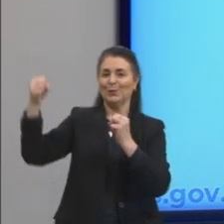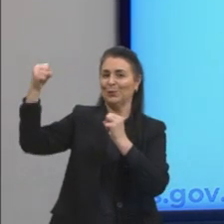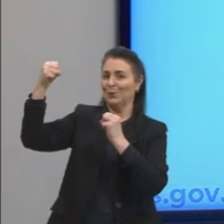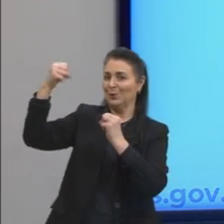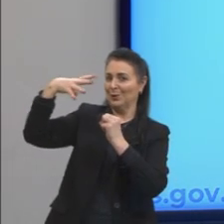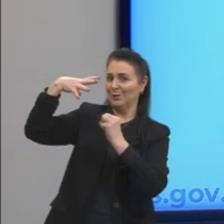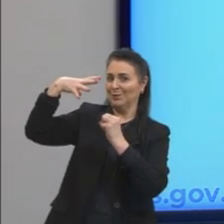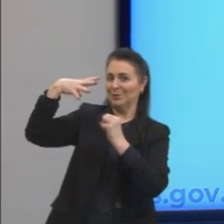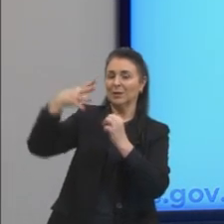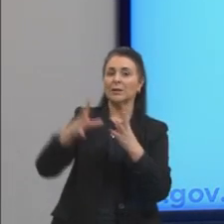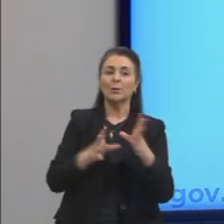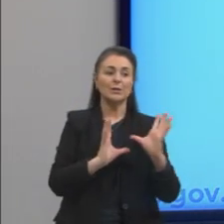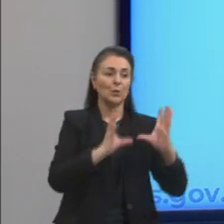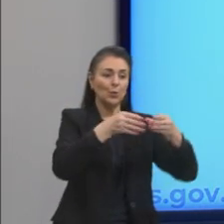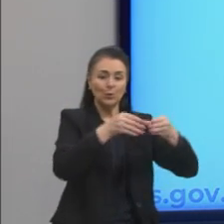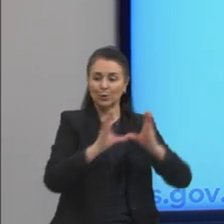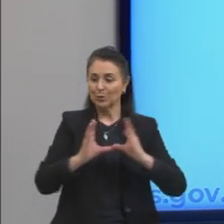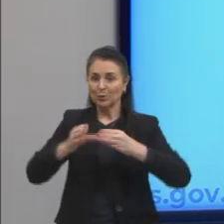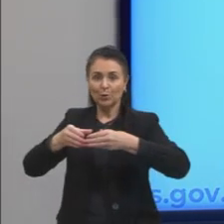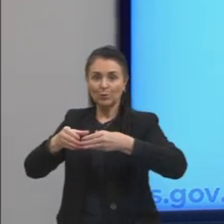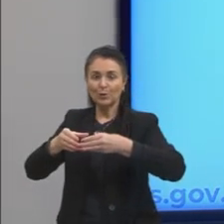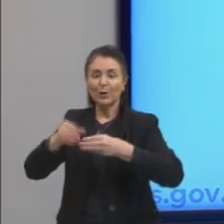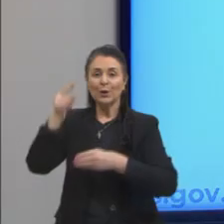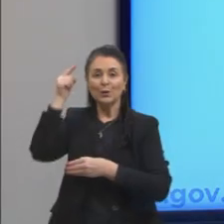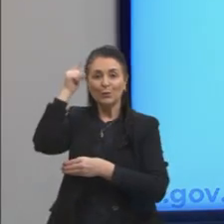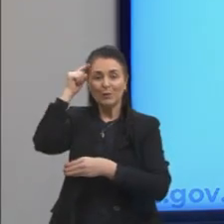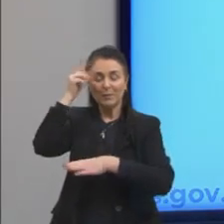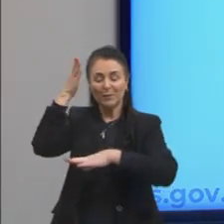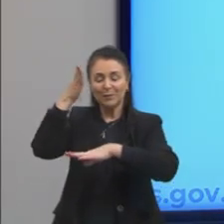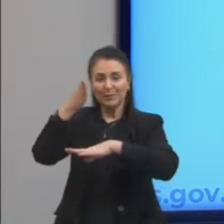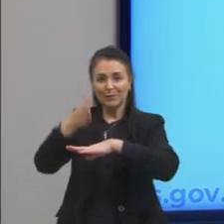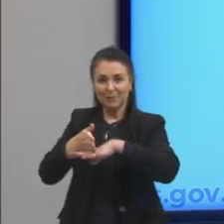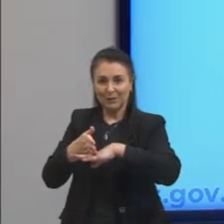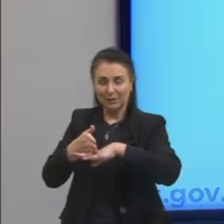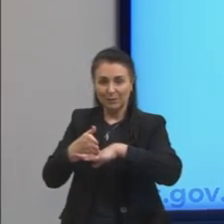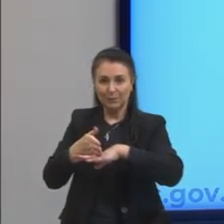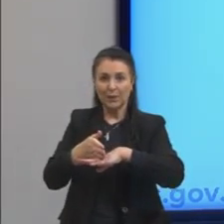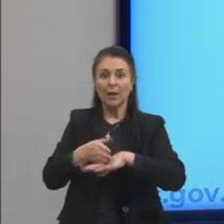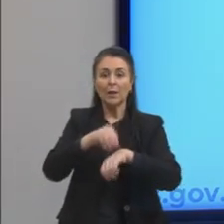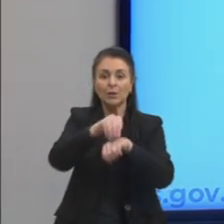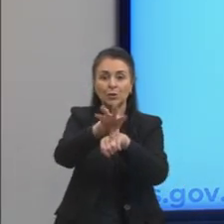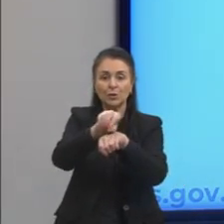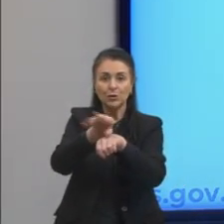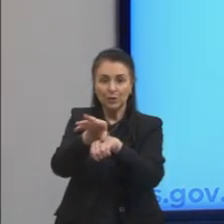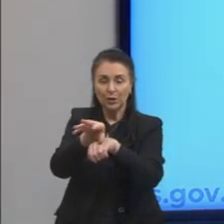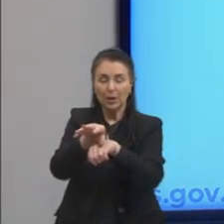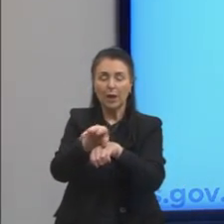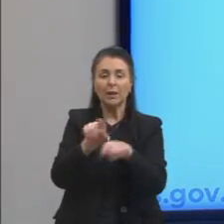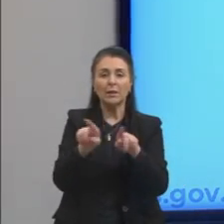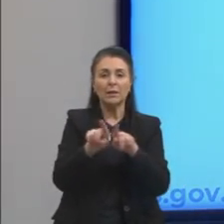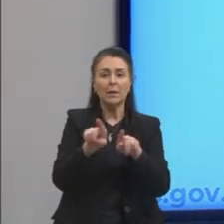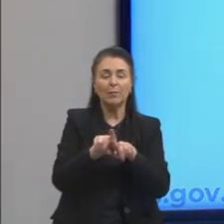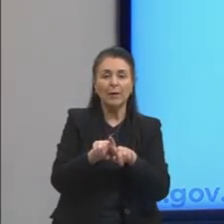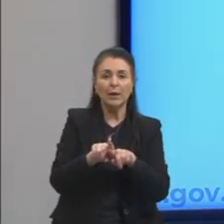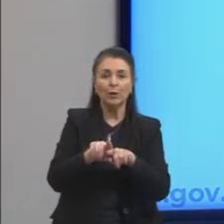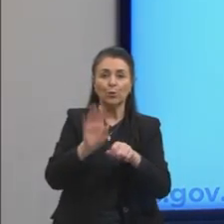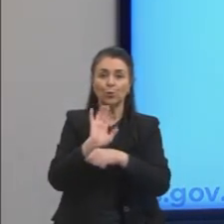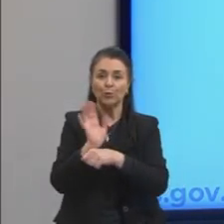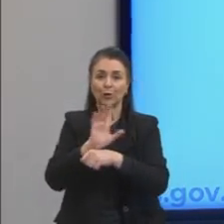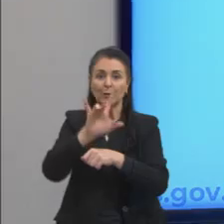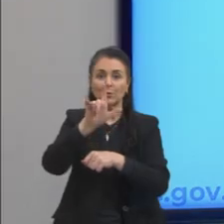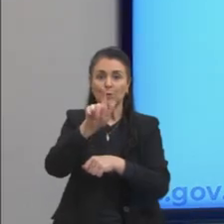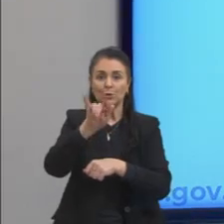seriam mais ou menos as correntes do pensamento moderno. Aqui eu deixo um filme para vocês, o Jordano Bruno, que ele é